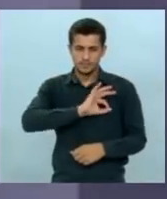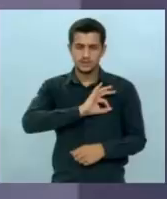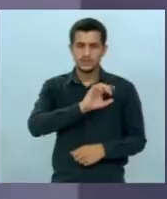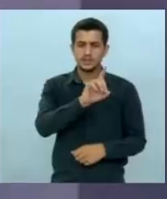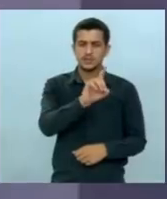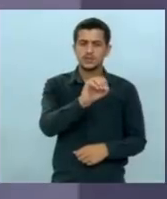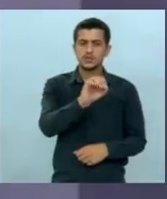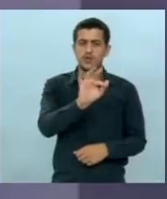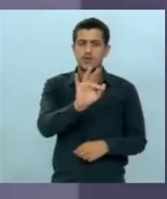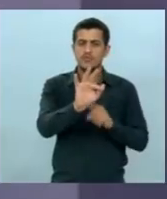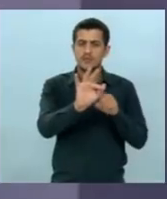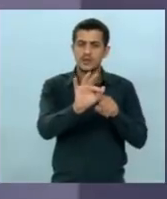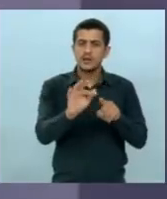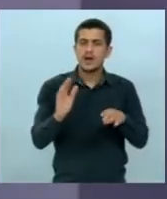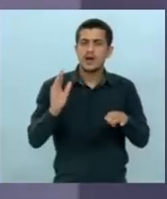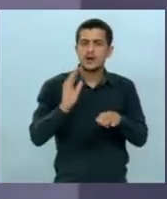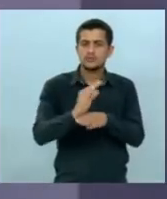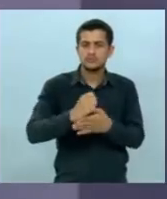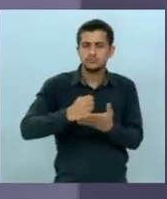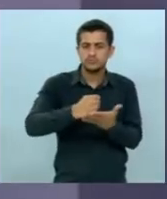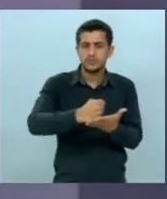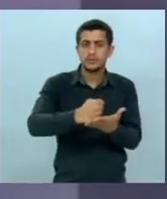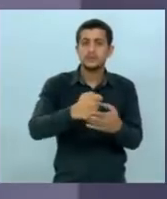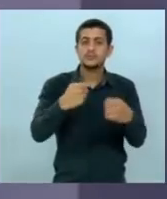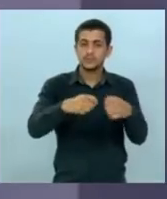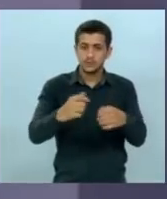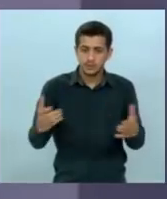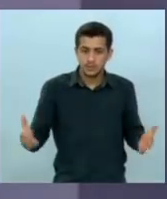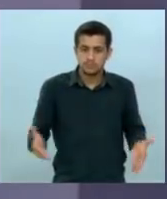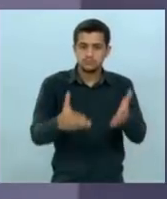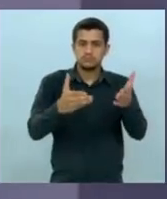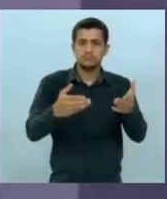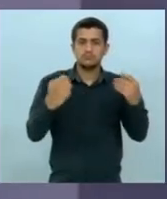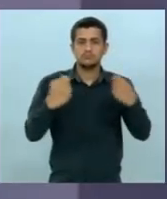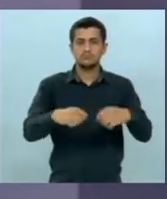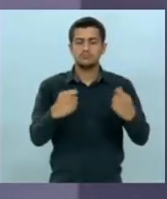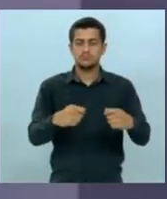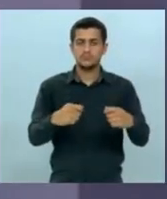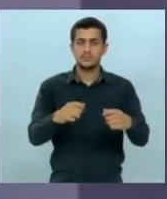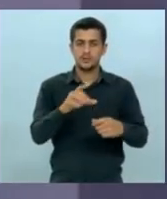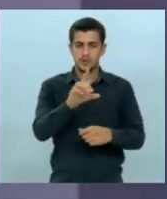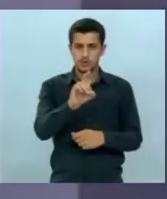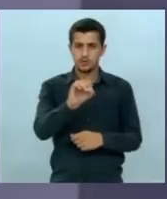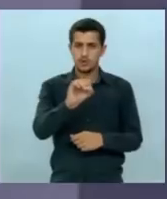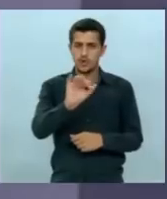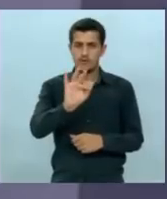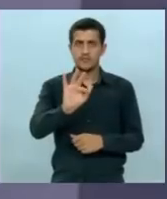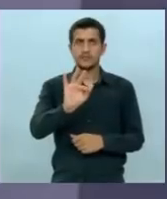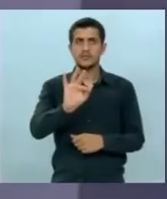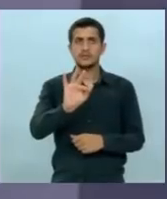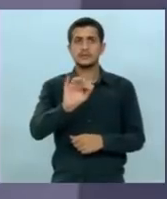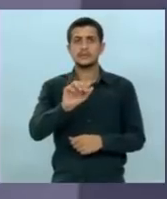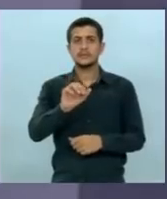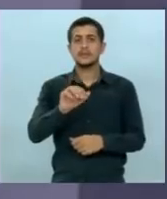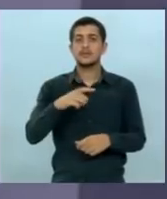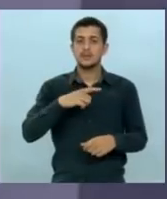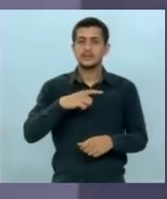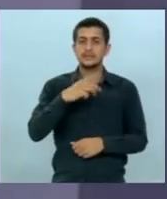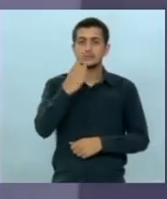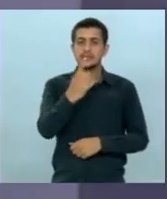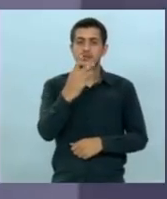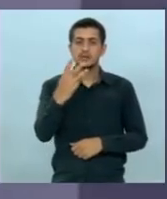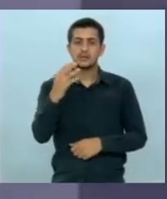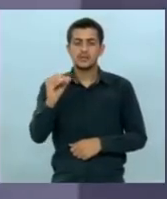Fronteiras sim eu jamais extinguiria o DOF o DOF tem você mesmo disse 120 130 homens